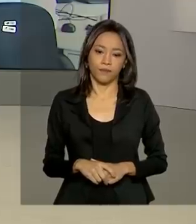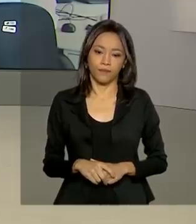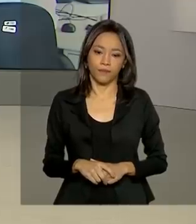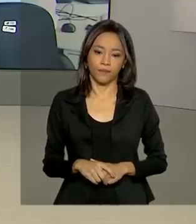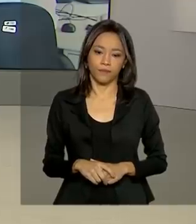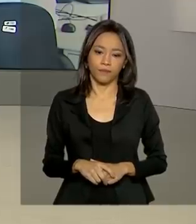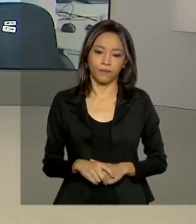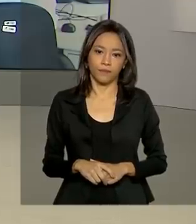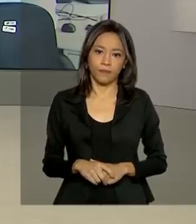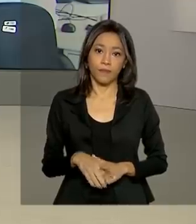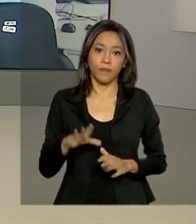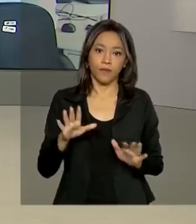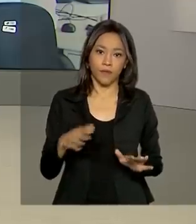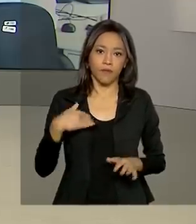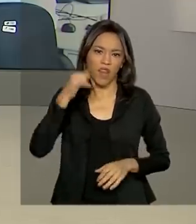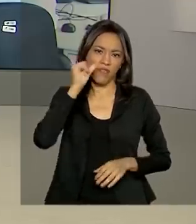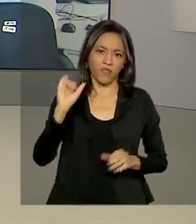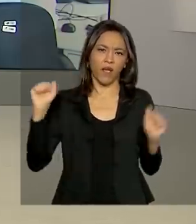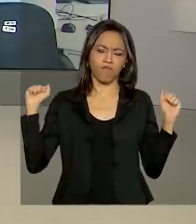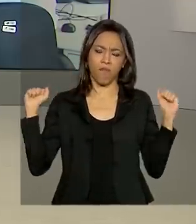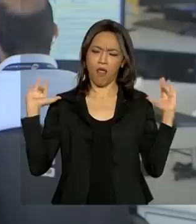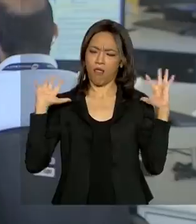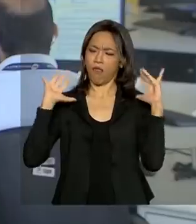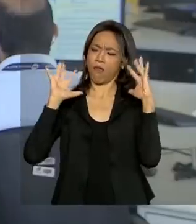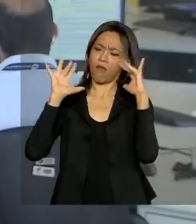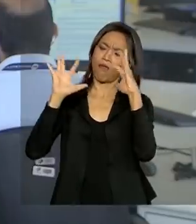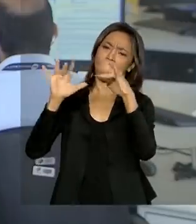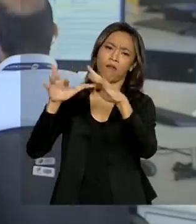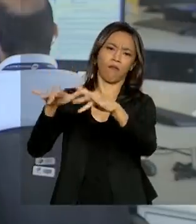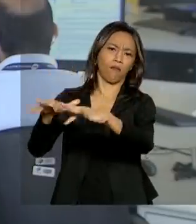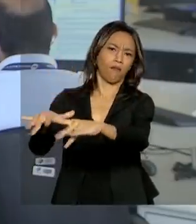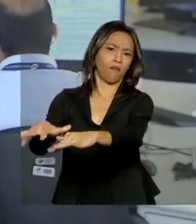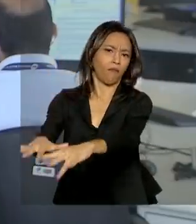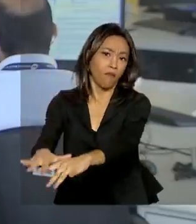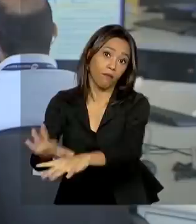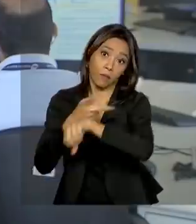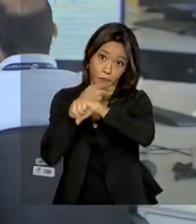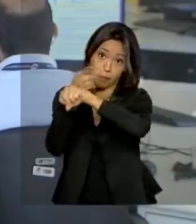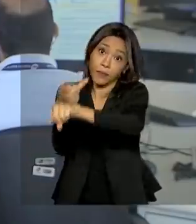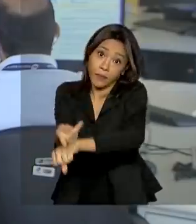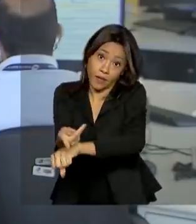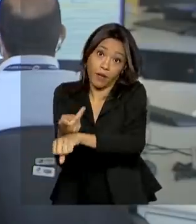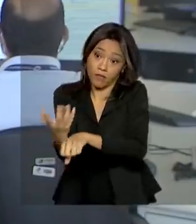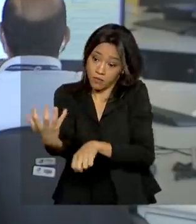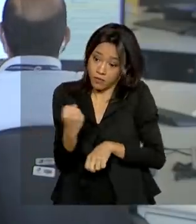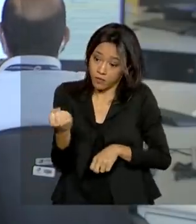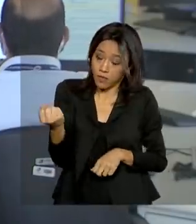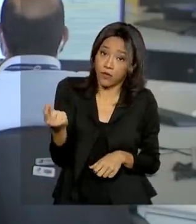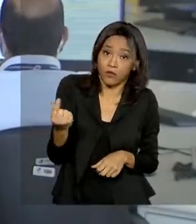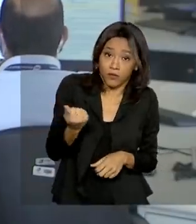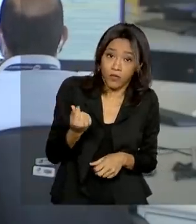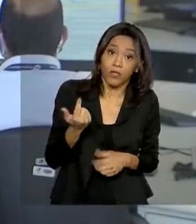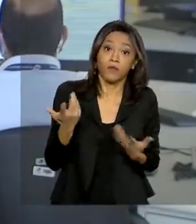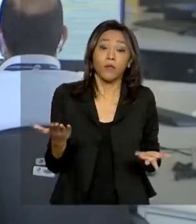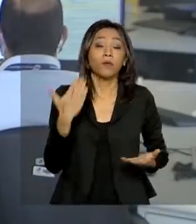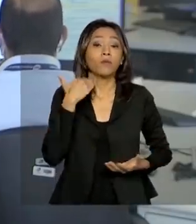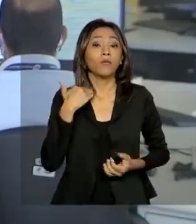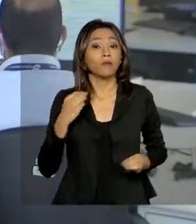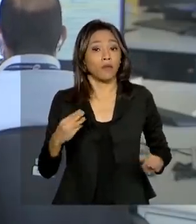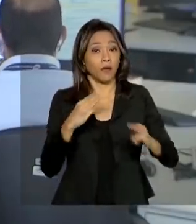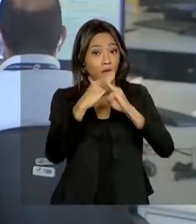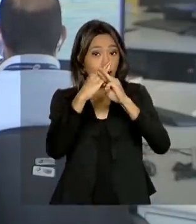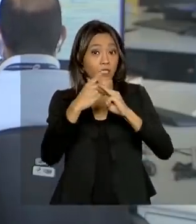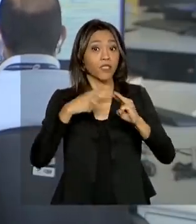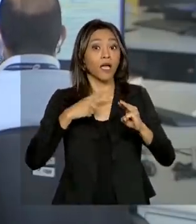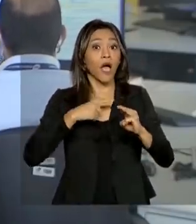Renata, para evitar aglomerações nas agências em busca do benefício, que tem sido bastante comum, a Caixa Econômica está fazendo o saque